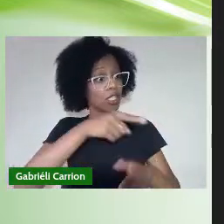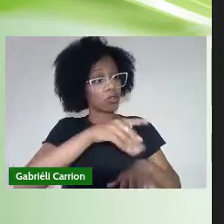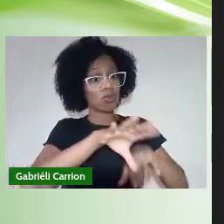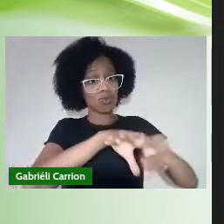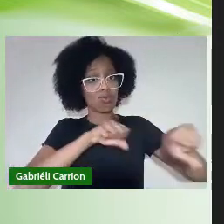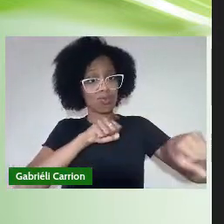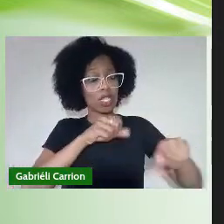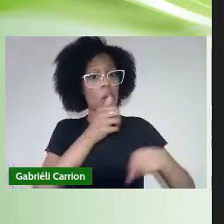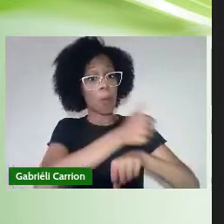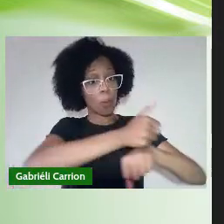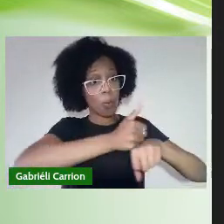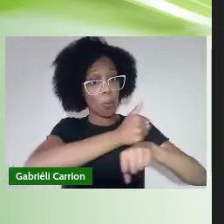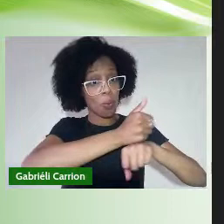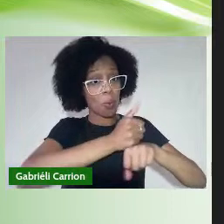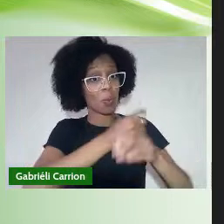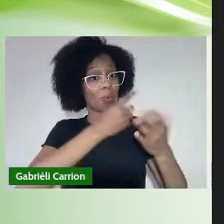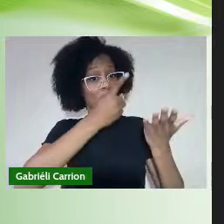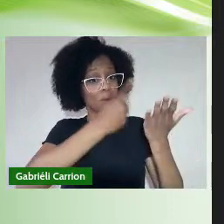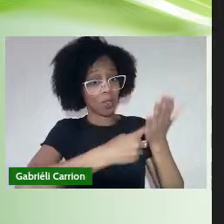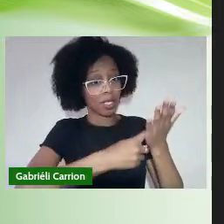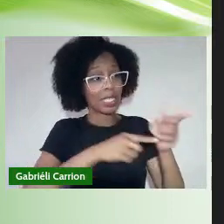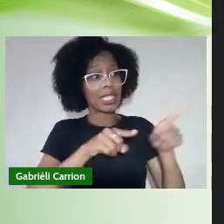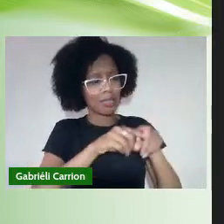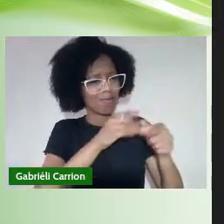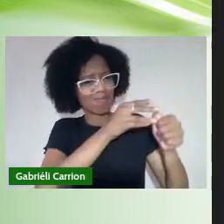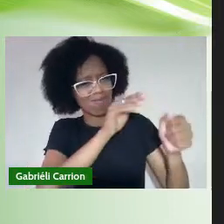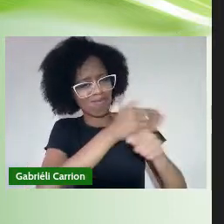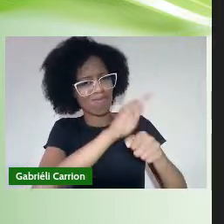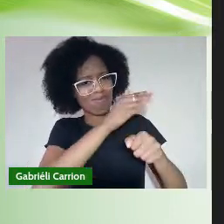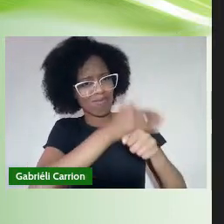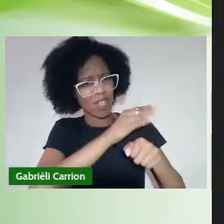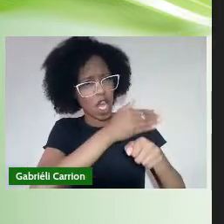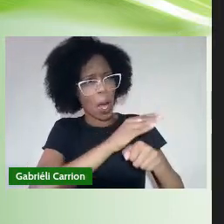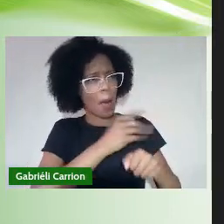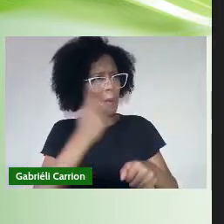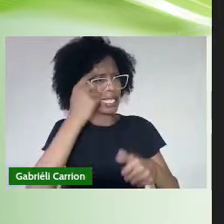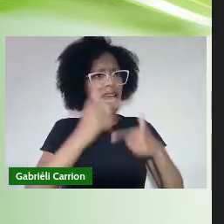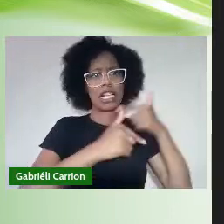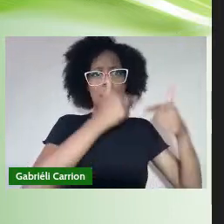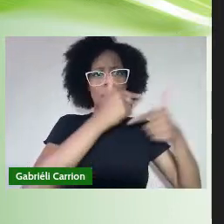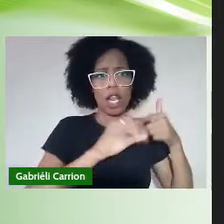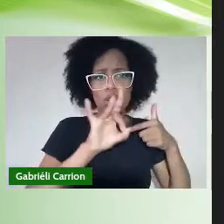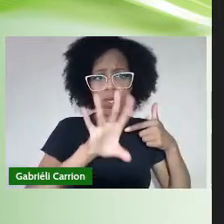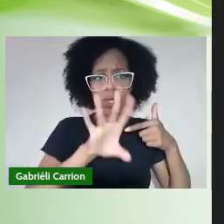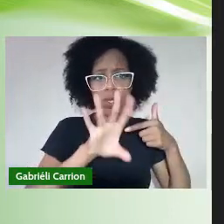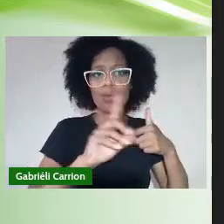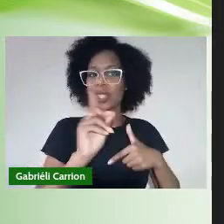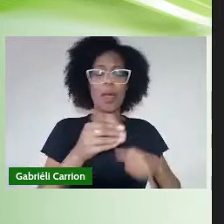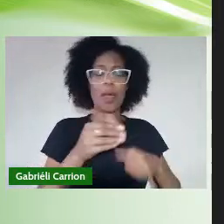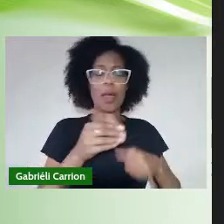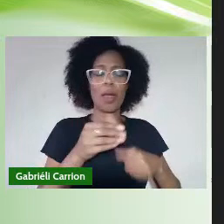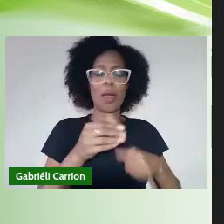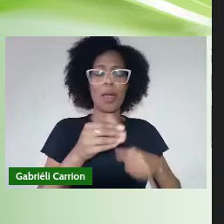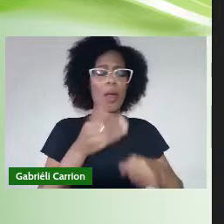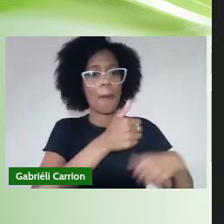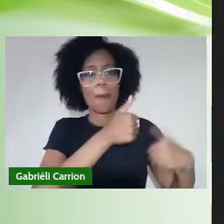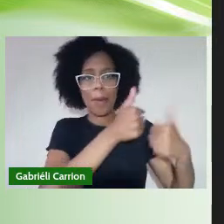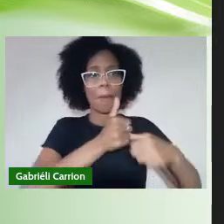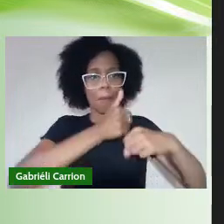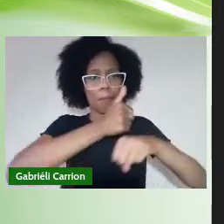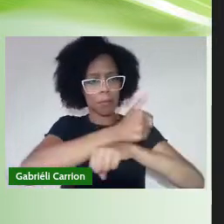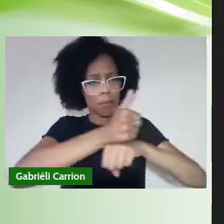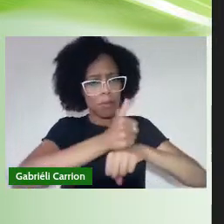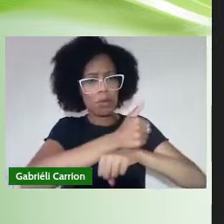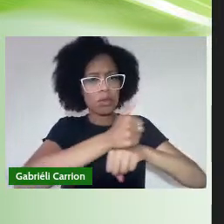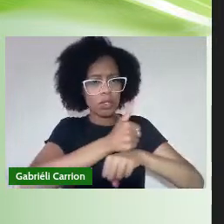Competentes E preparados Não só Para o mercado De trabalho Como E principalmente Para o mundo